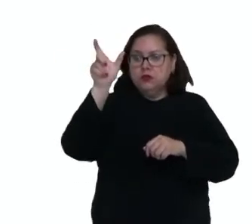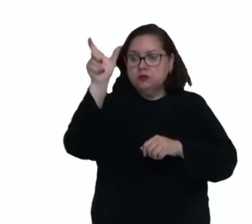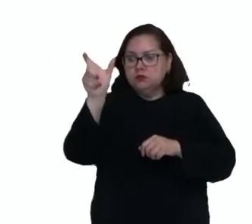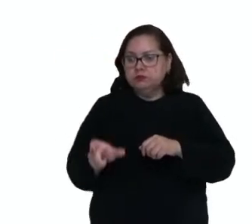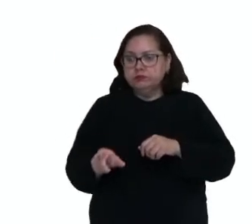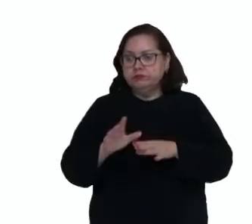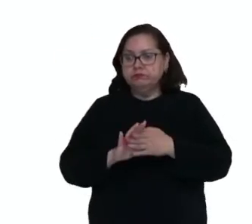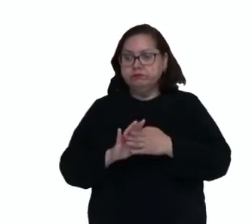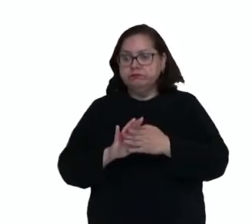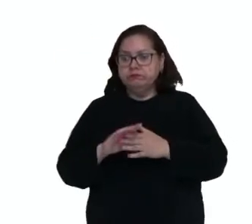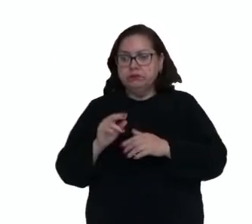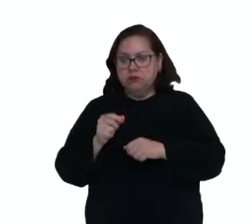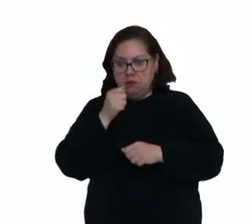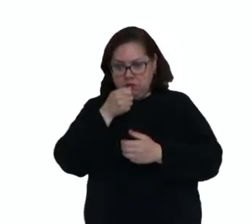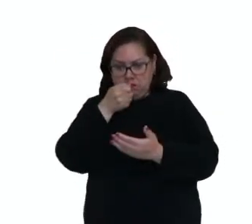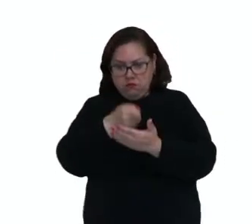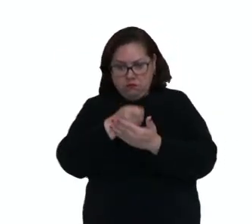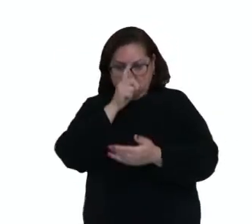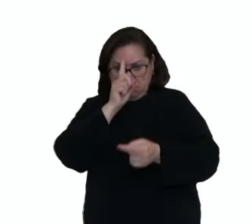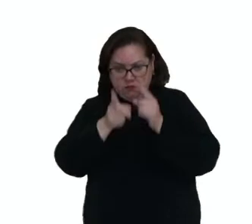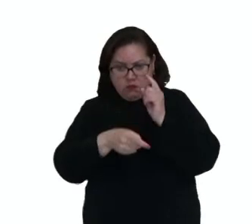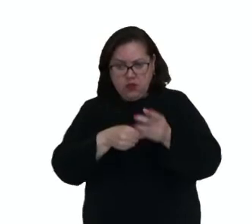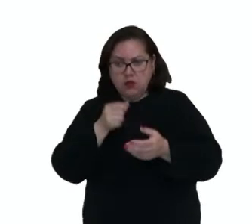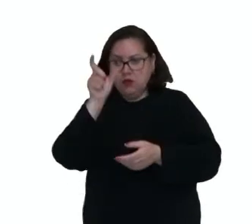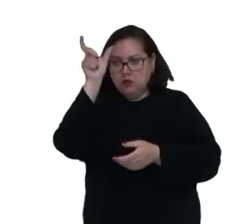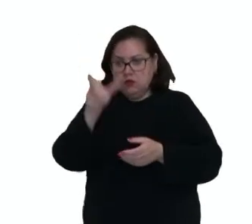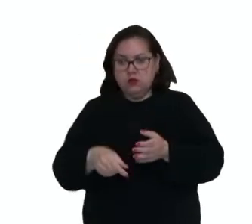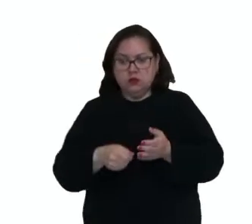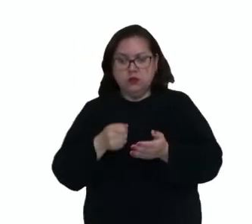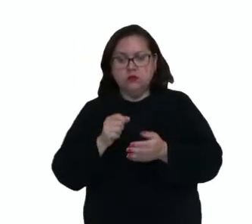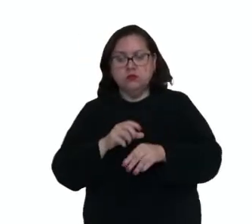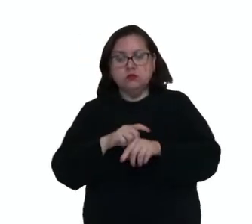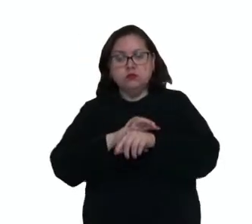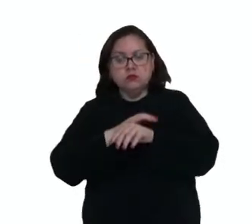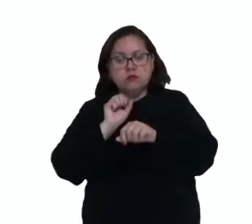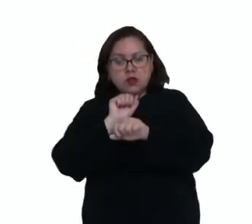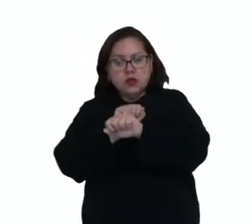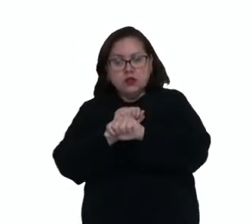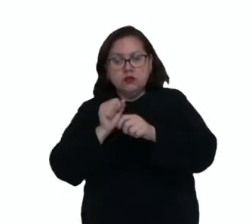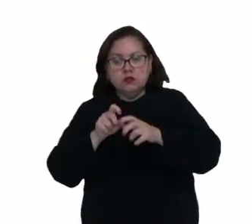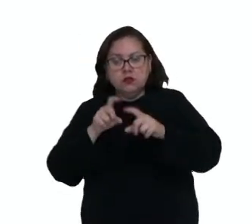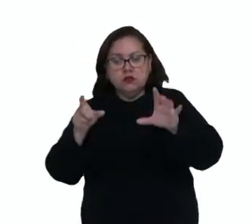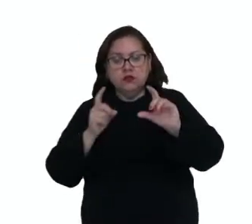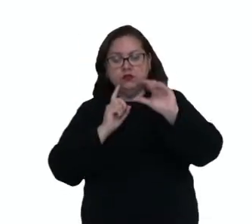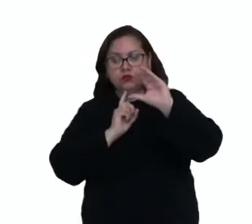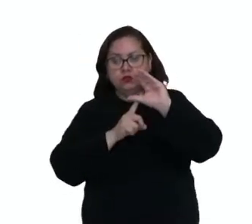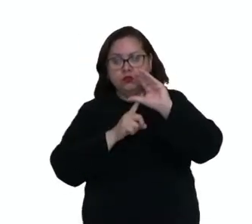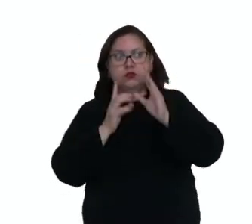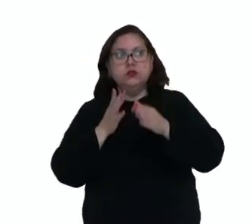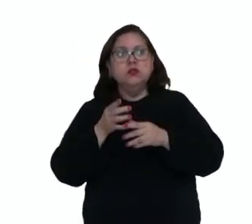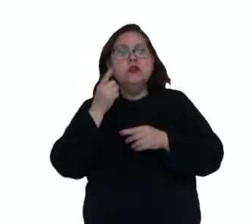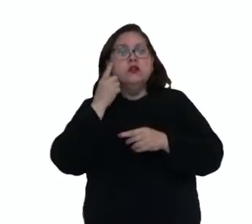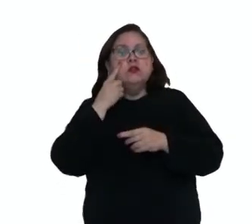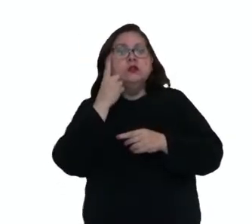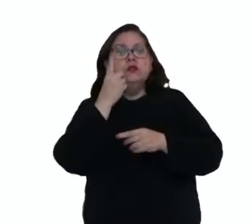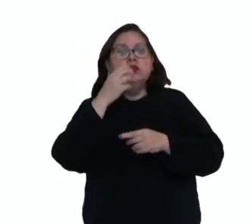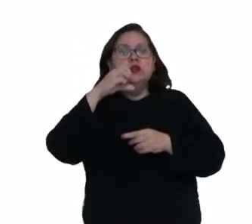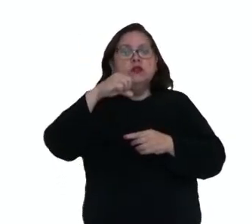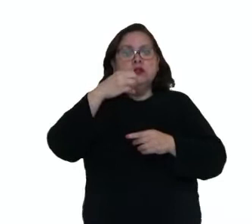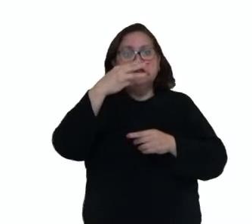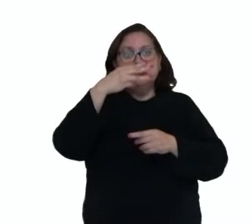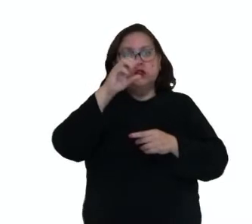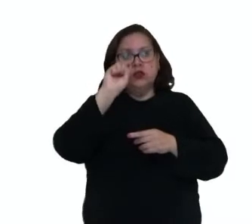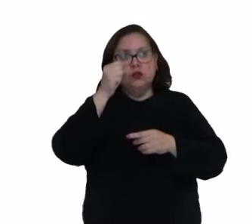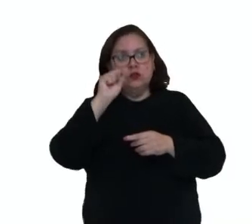bastante autoritária, mas uma figura que poderia conter o avanço do comunismo. E a gente vai ver que, em 1938,